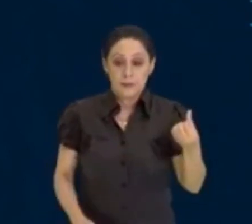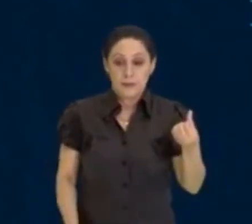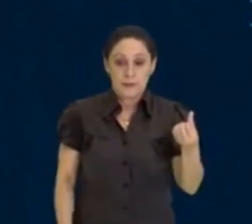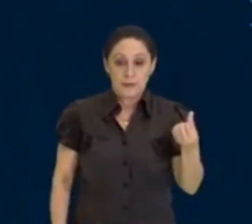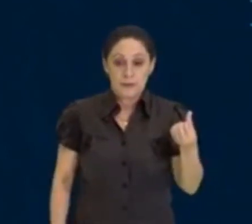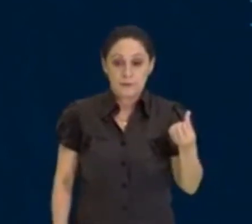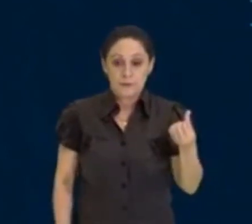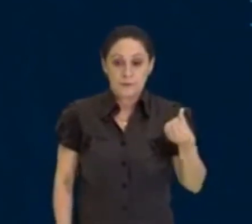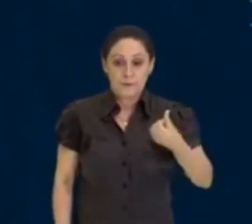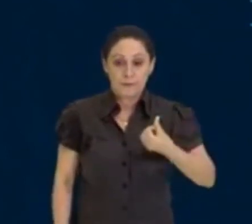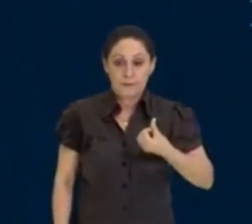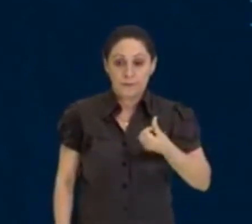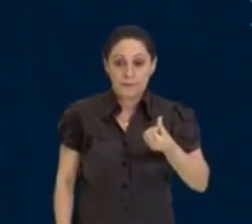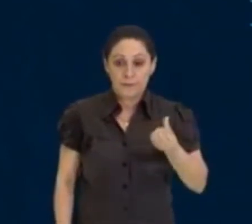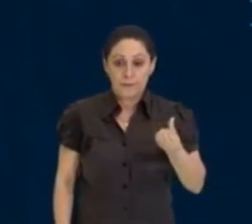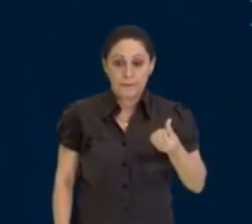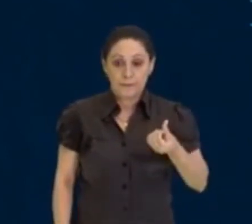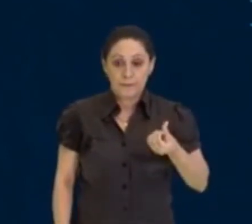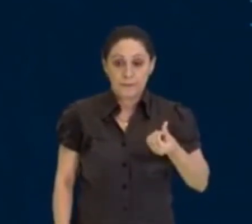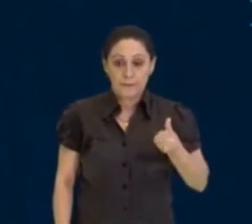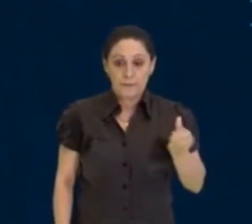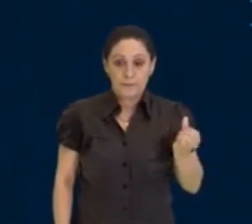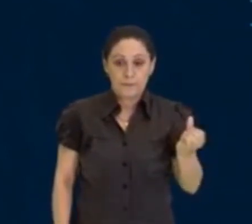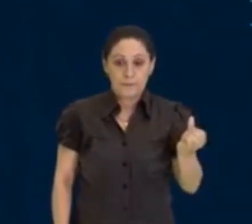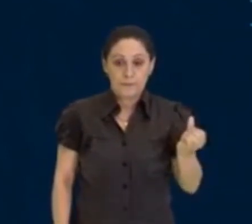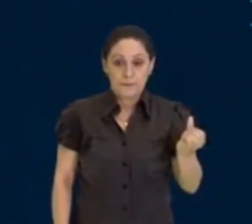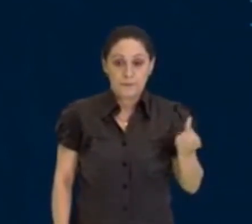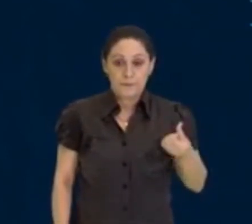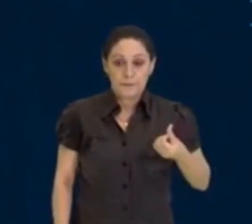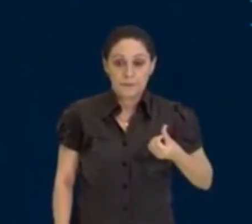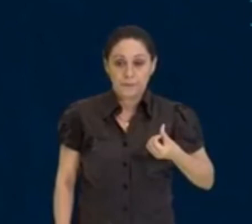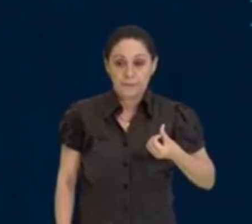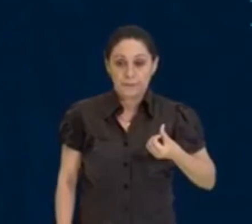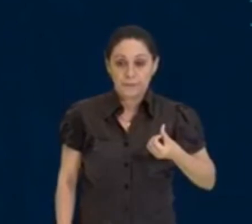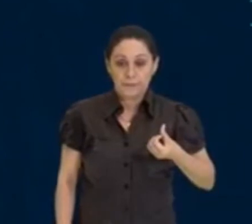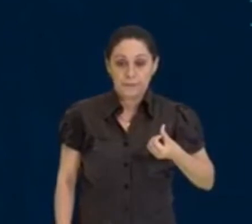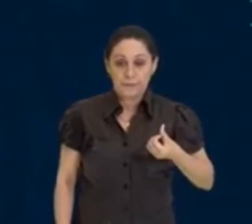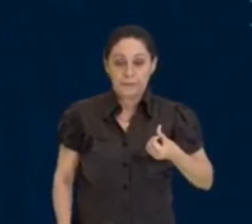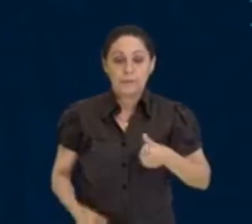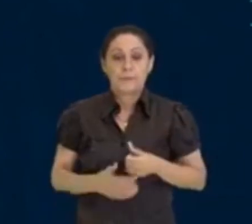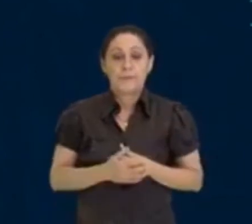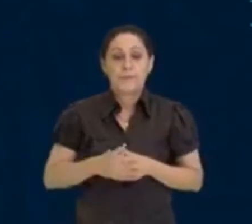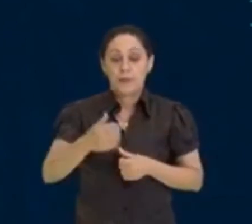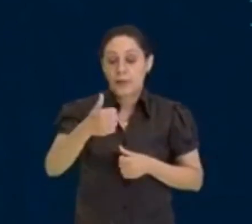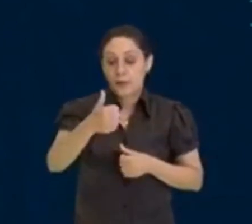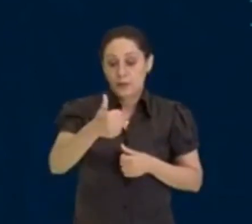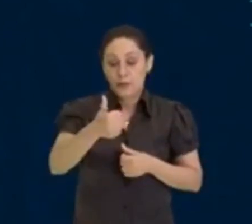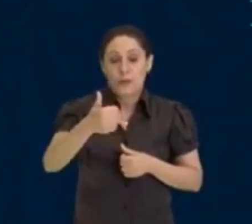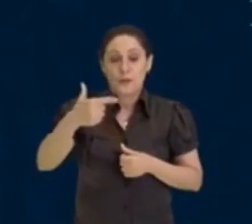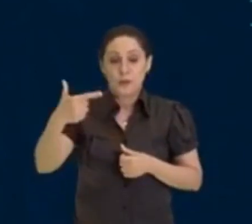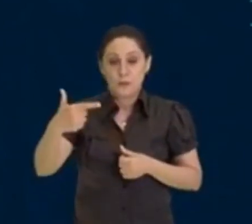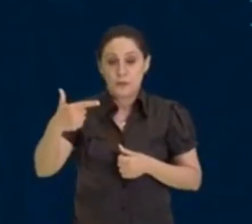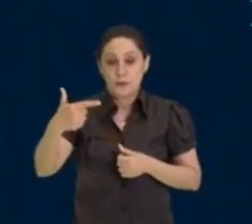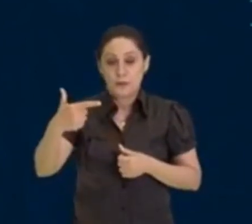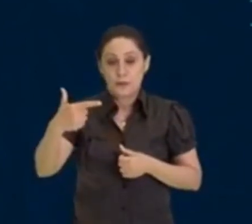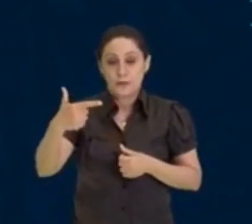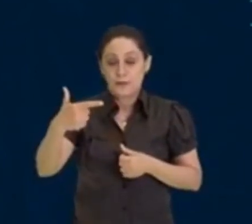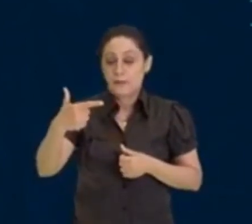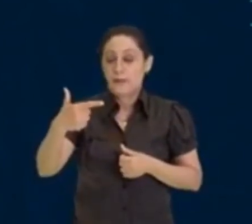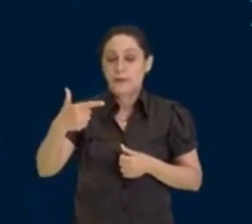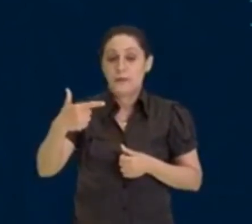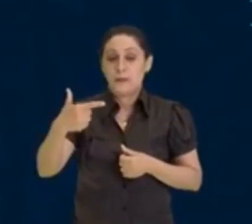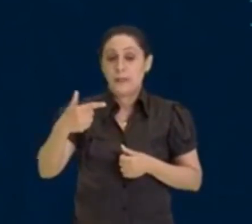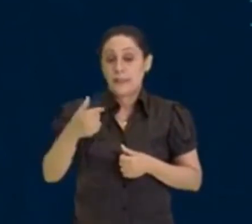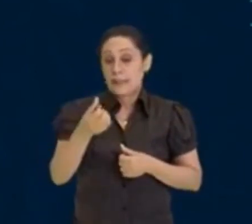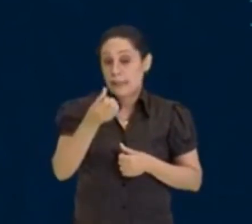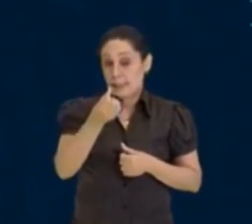dá 6, 12 dividido por 2, dá 6, 6 é um número par, se 6 é um